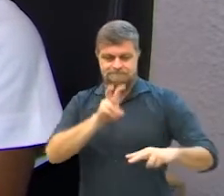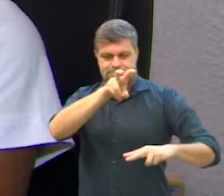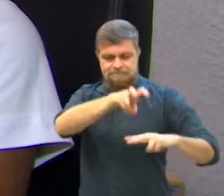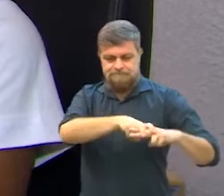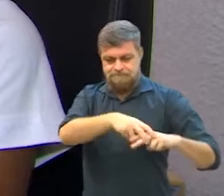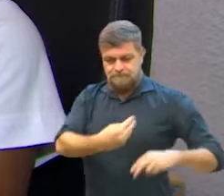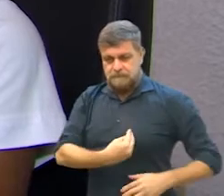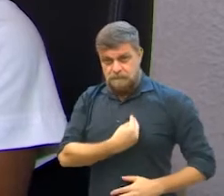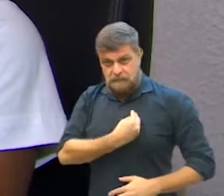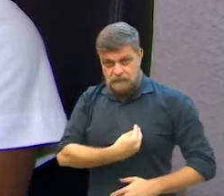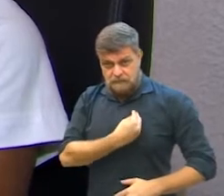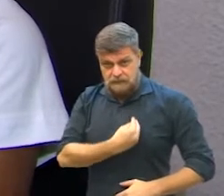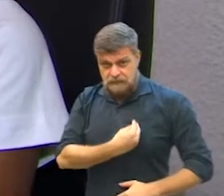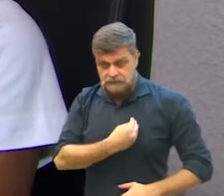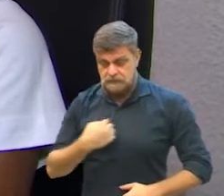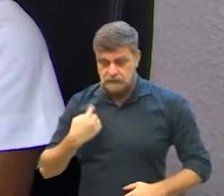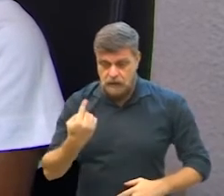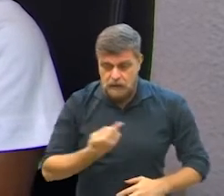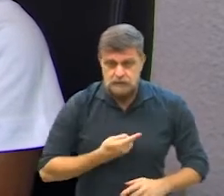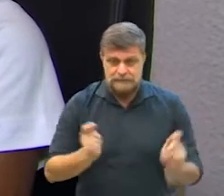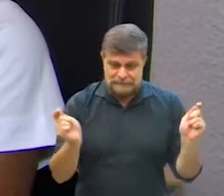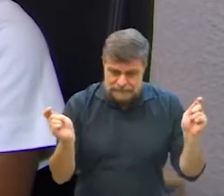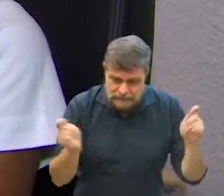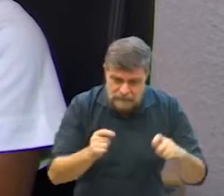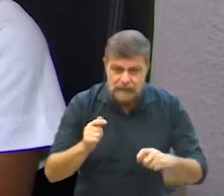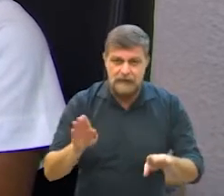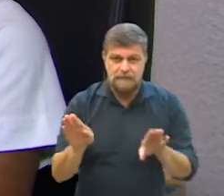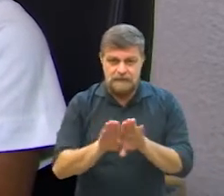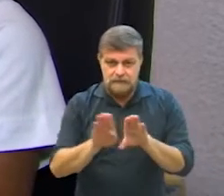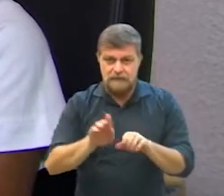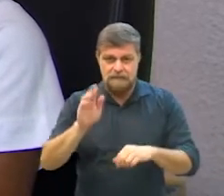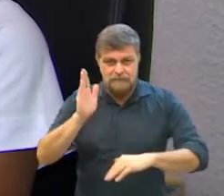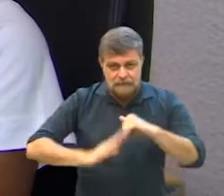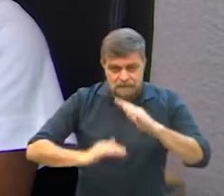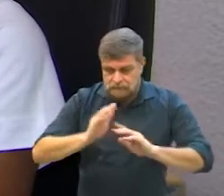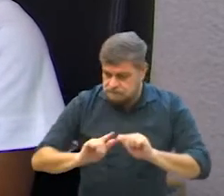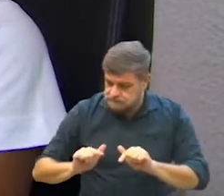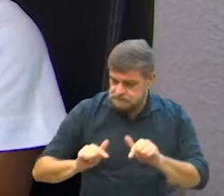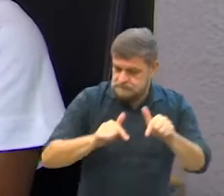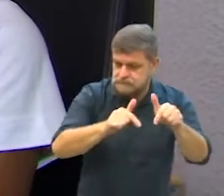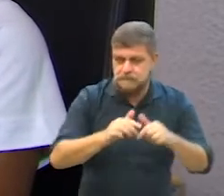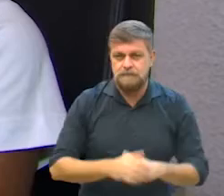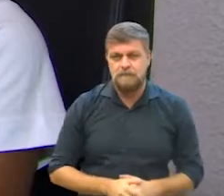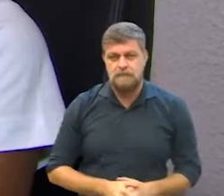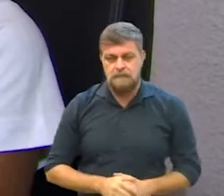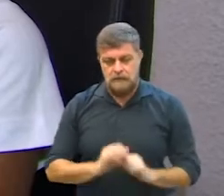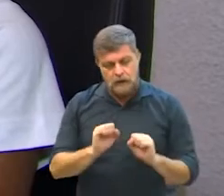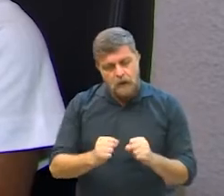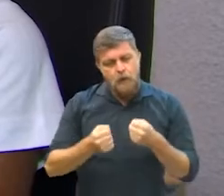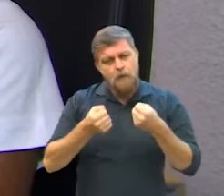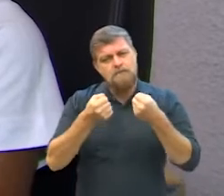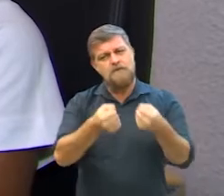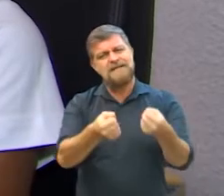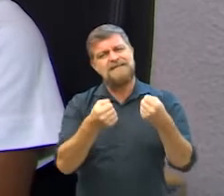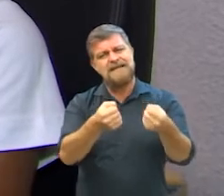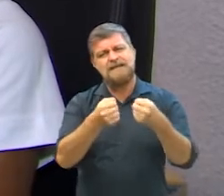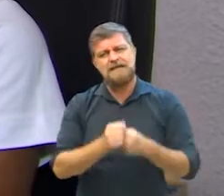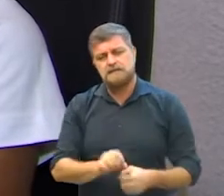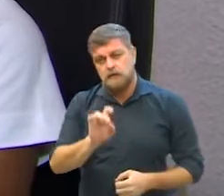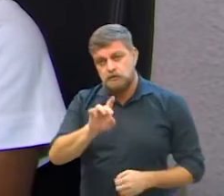no legislativo de Campinas a gente pode fazer inclusive essas ações que são que